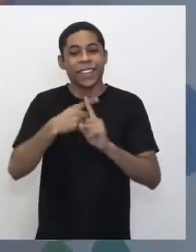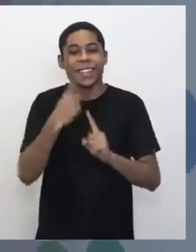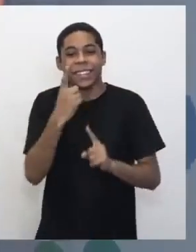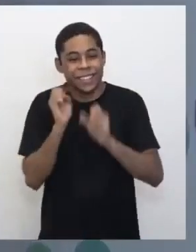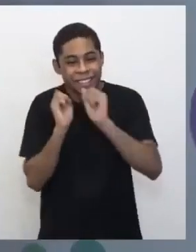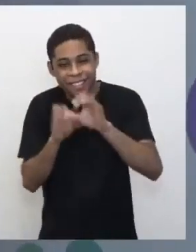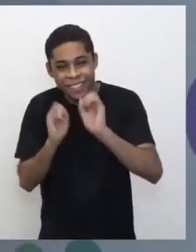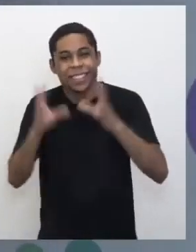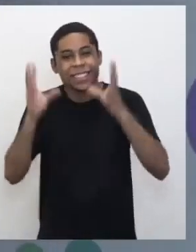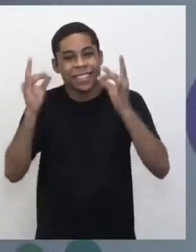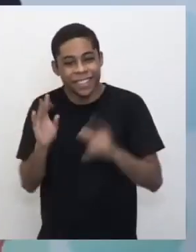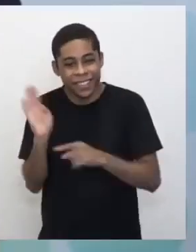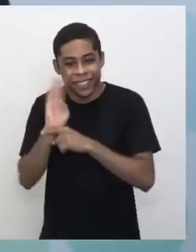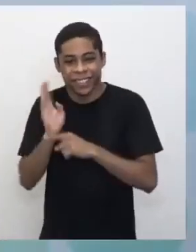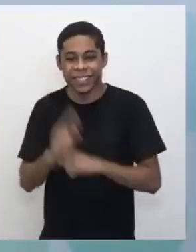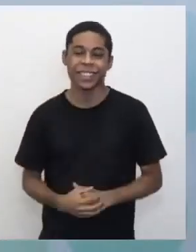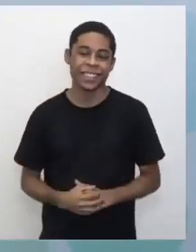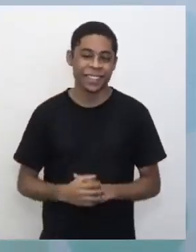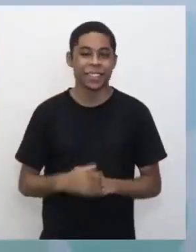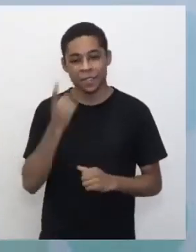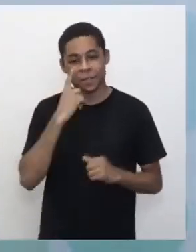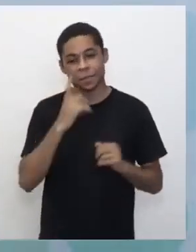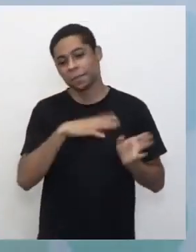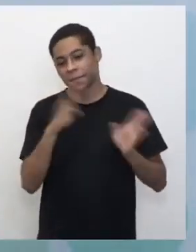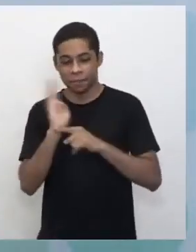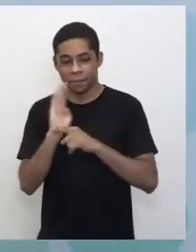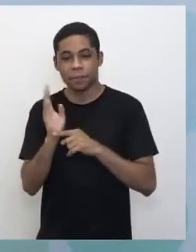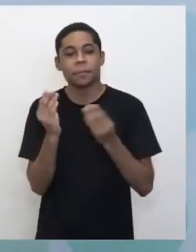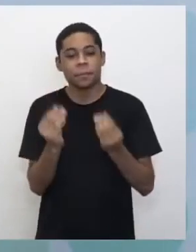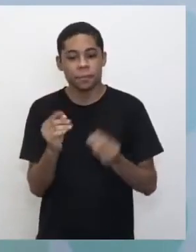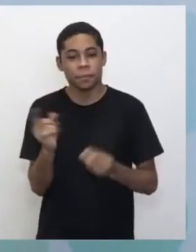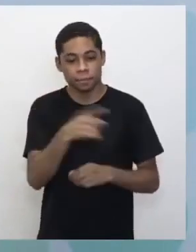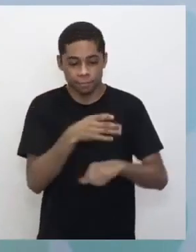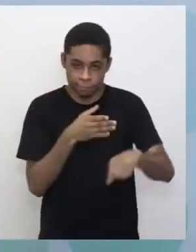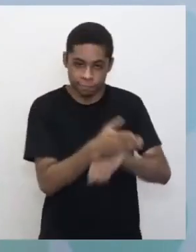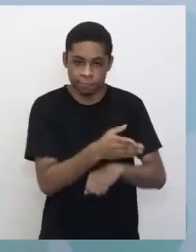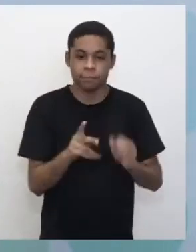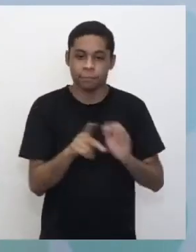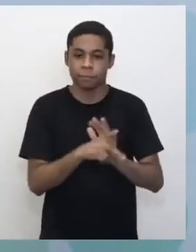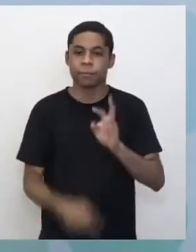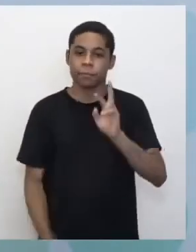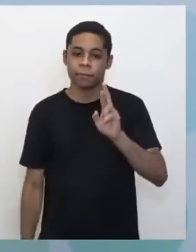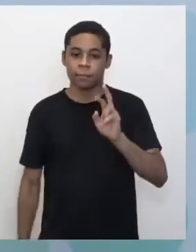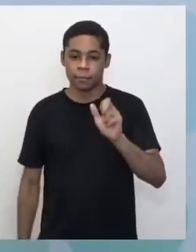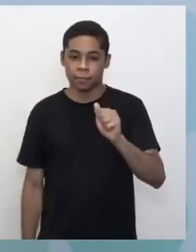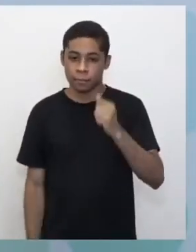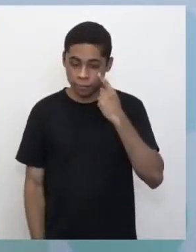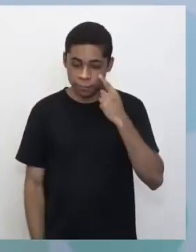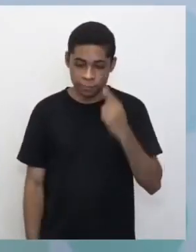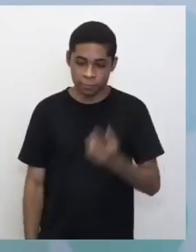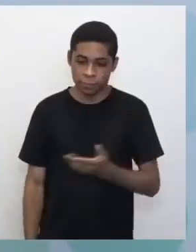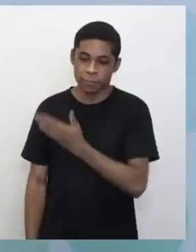Então, vamos lá para o nosso videozinho, mostrando aí como é que você acessa o seu R.A. Vamos lá?